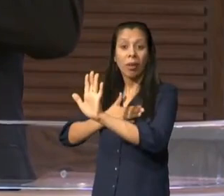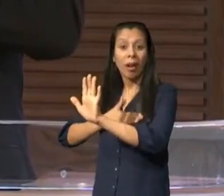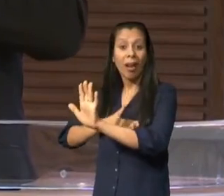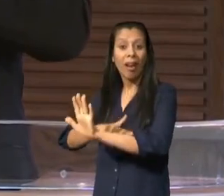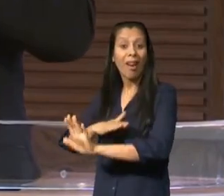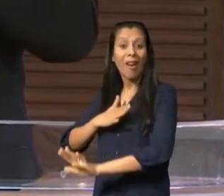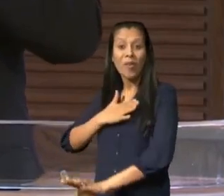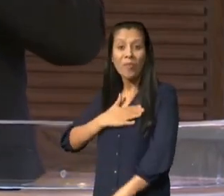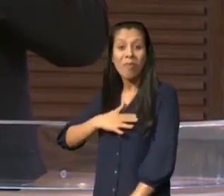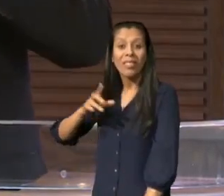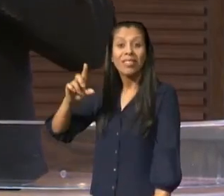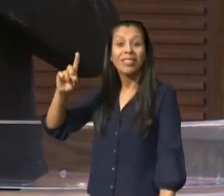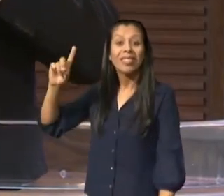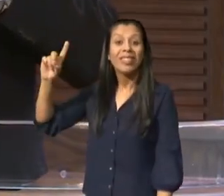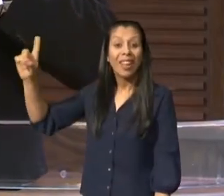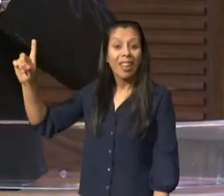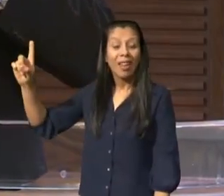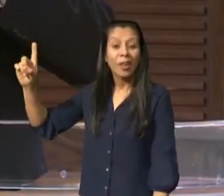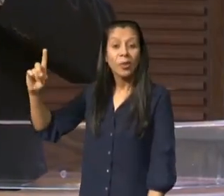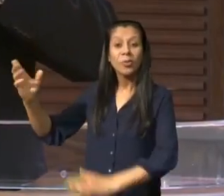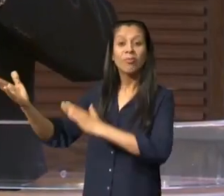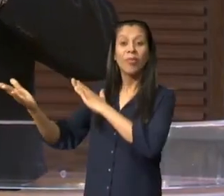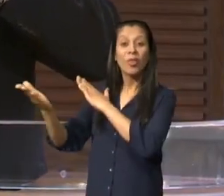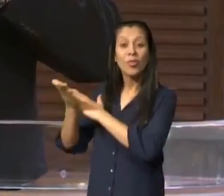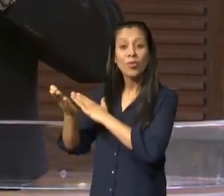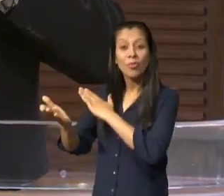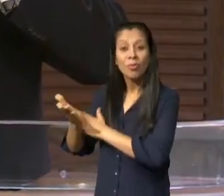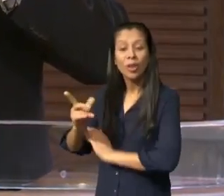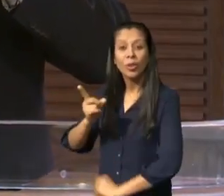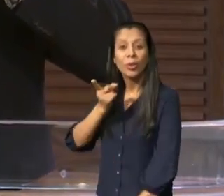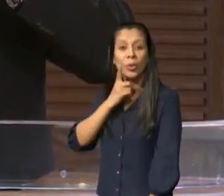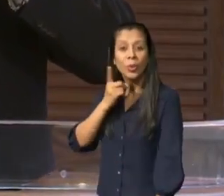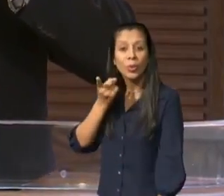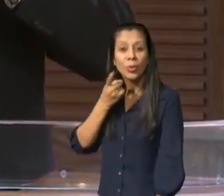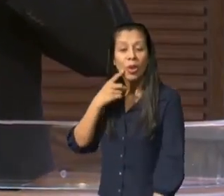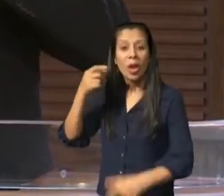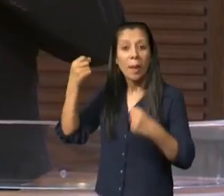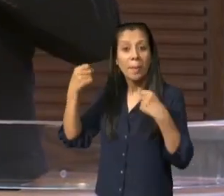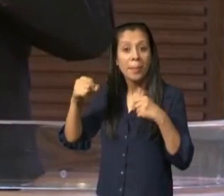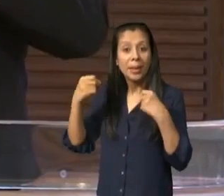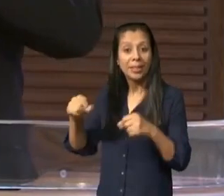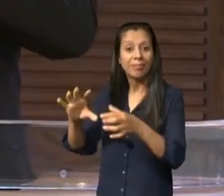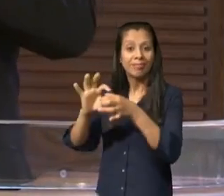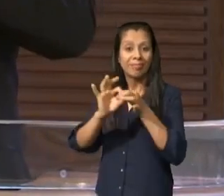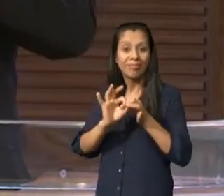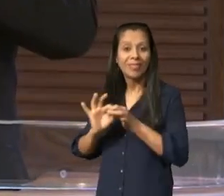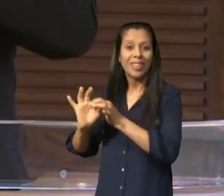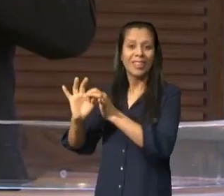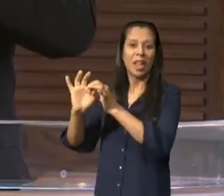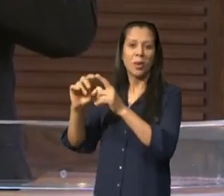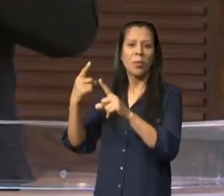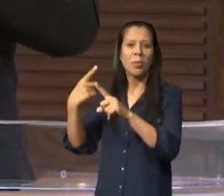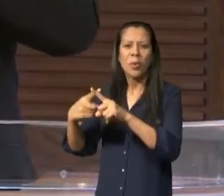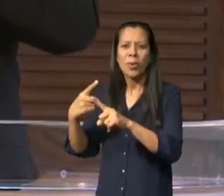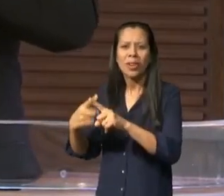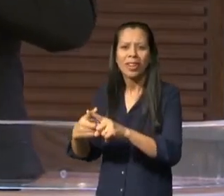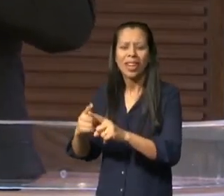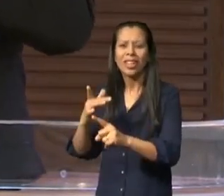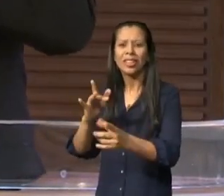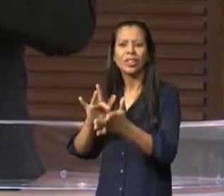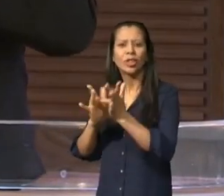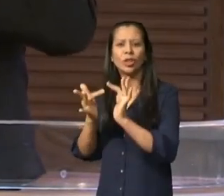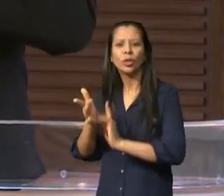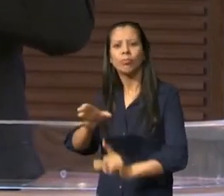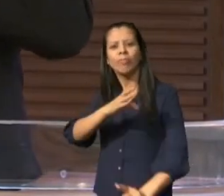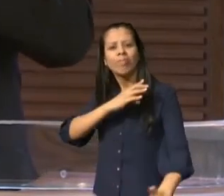tudo aquilo que pode nos tirar do céu pode ser vencido pelo sangue de Cristo tudo aquilo que mancha a minha